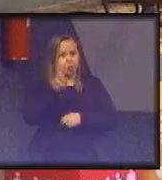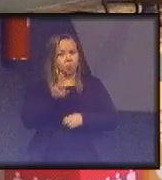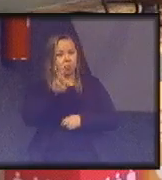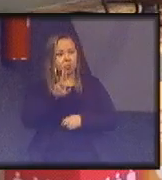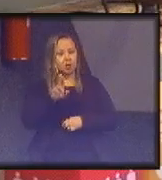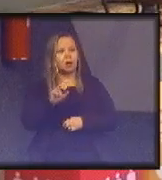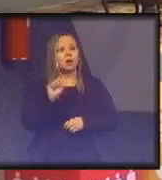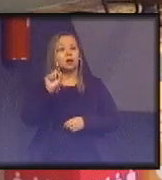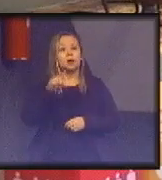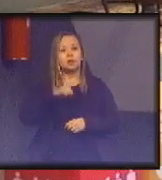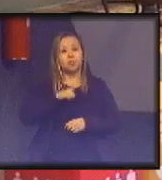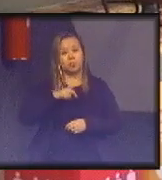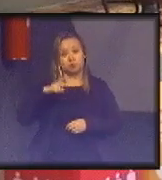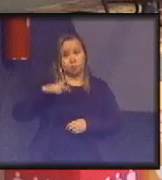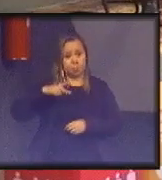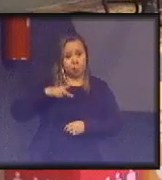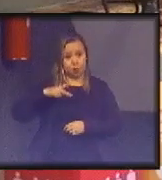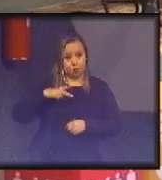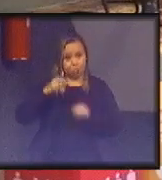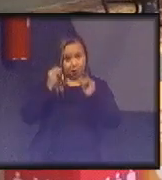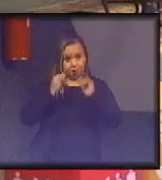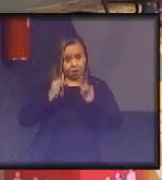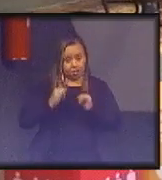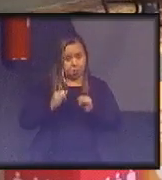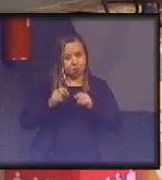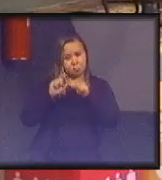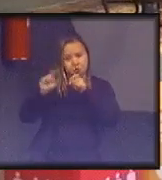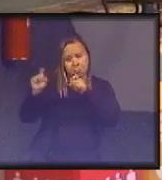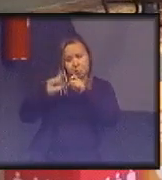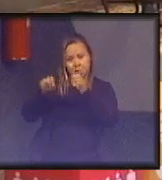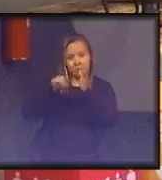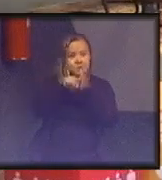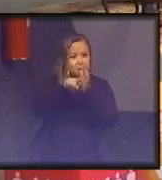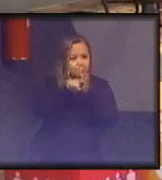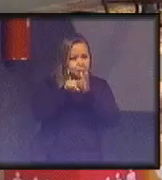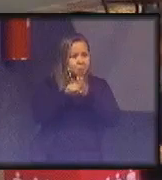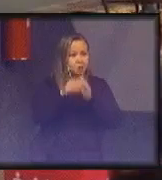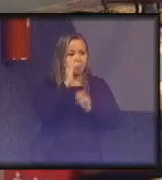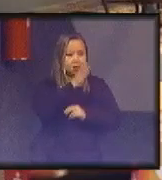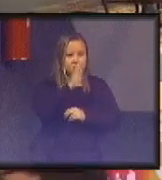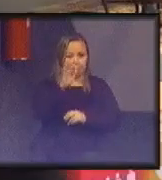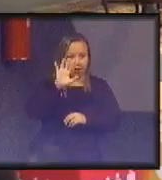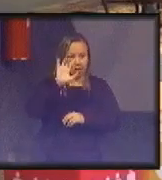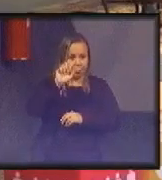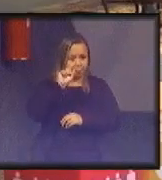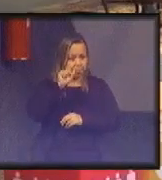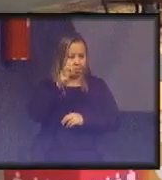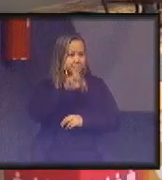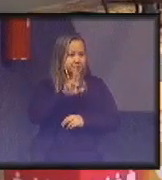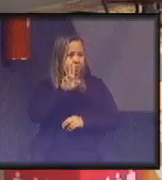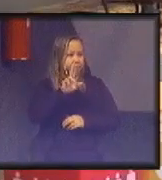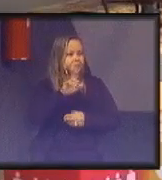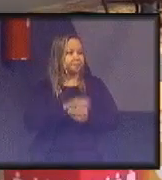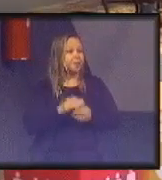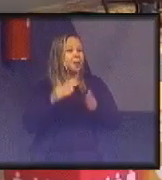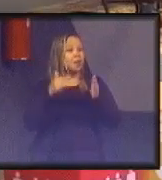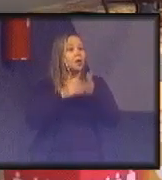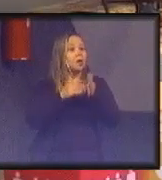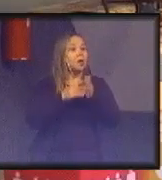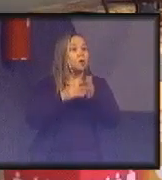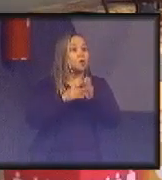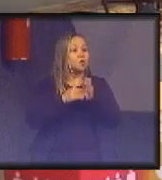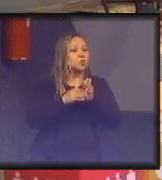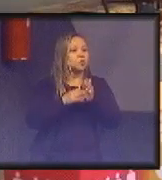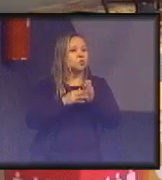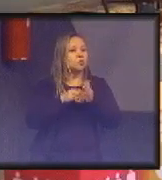que são de domínio restrito, a gente coloca o link para você pesquisar aí na biblioteca e pegar. Está bom? É o último endereço